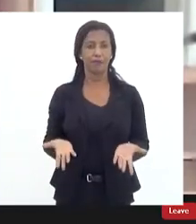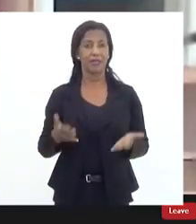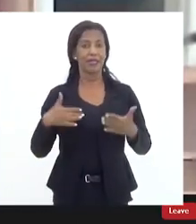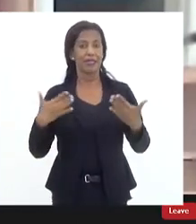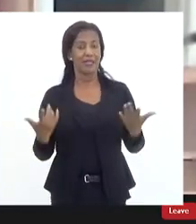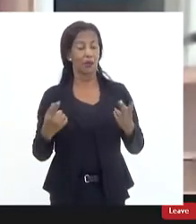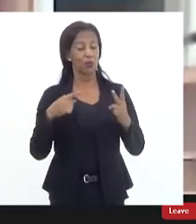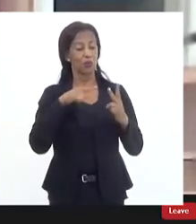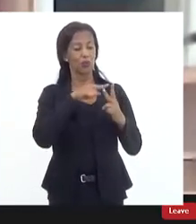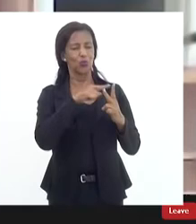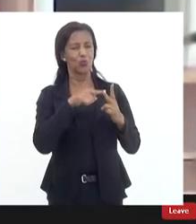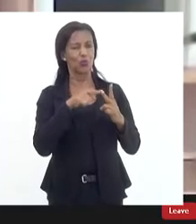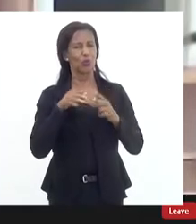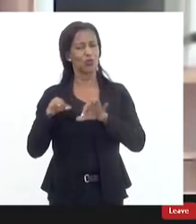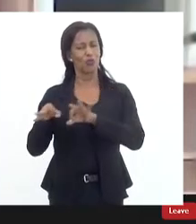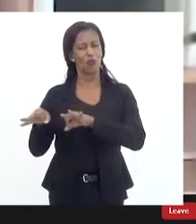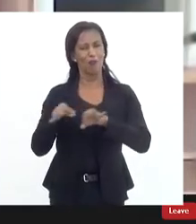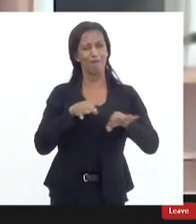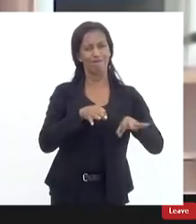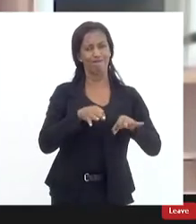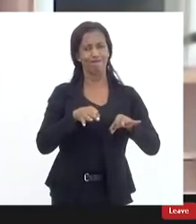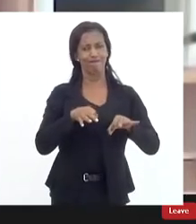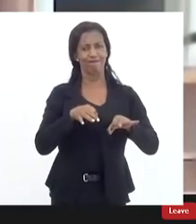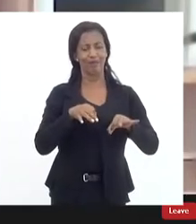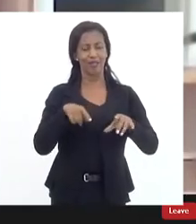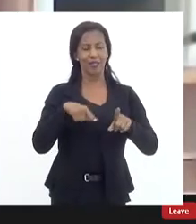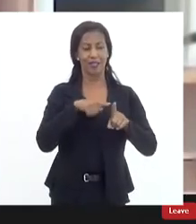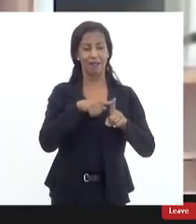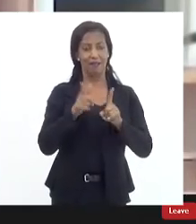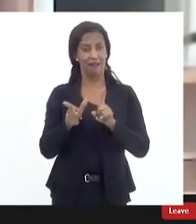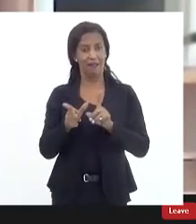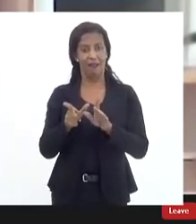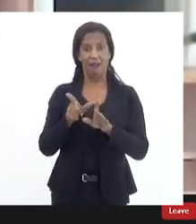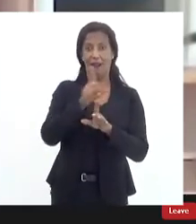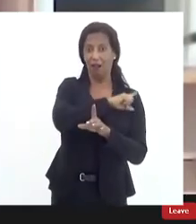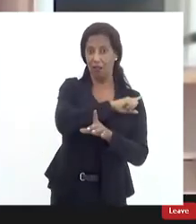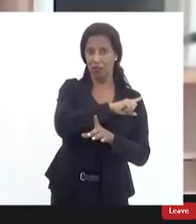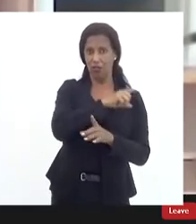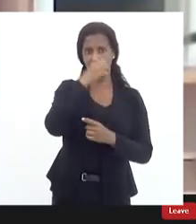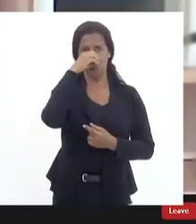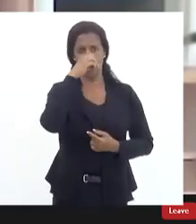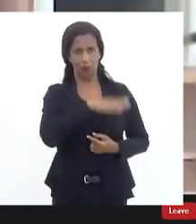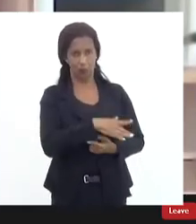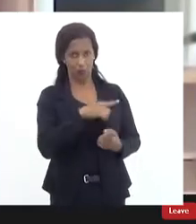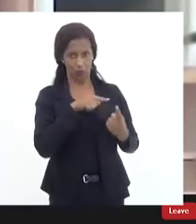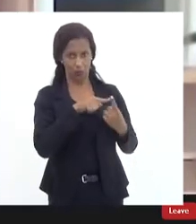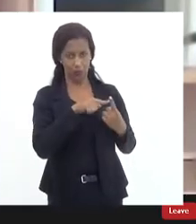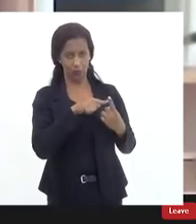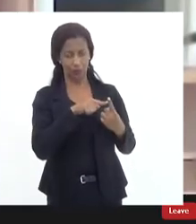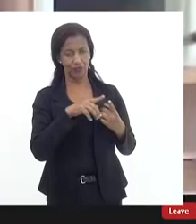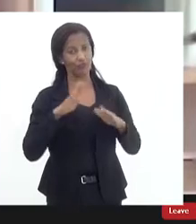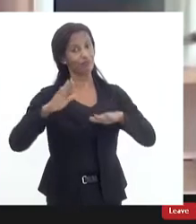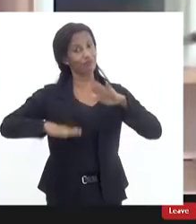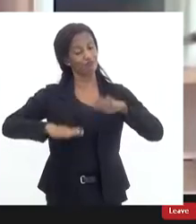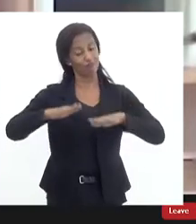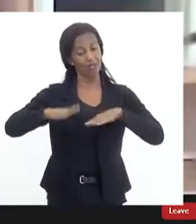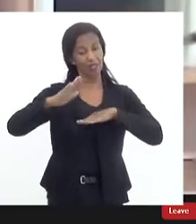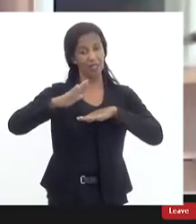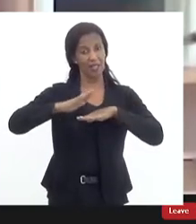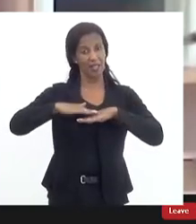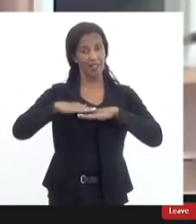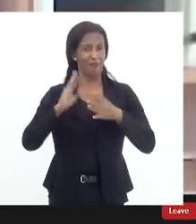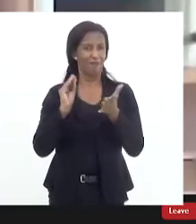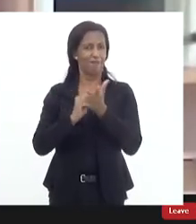gente tem aqui duas formas de atuação aquela posterior ao suposto abuso e que às vezes por conta da própria